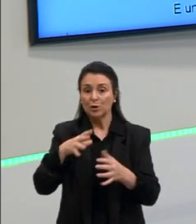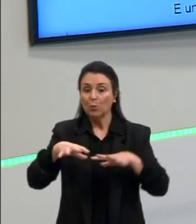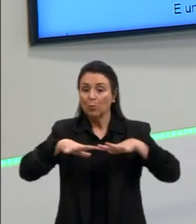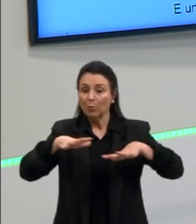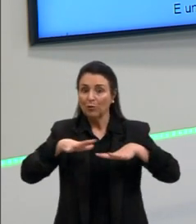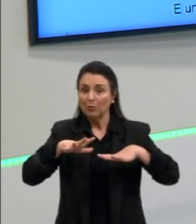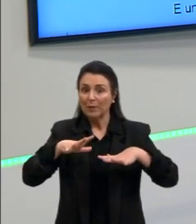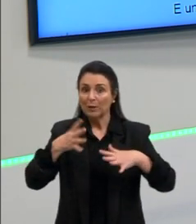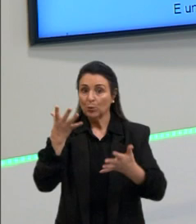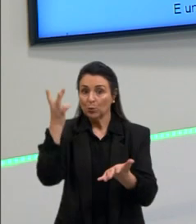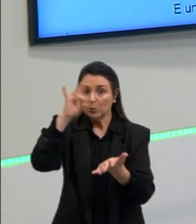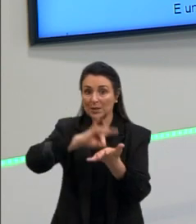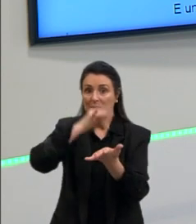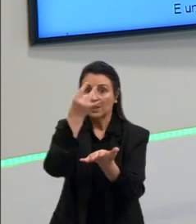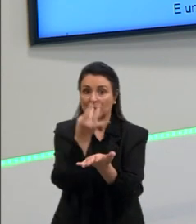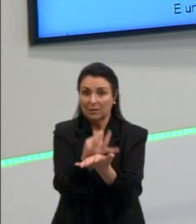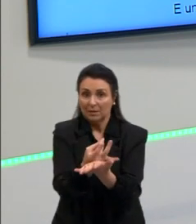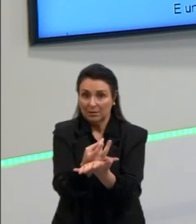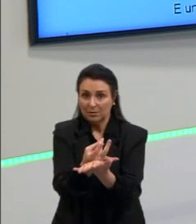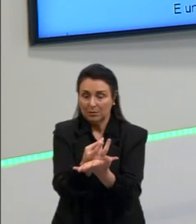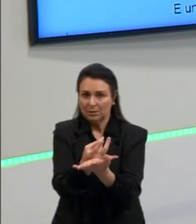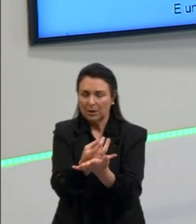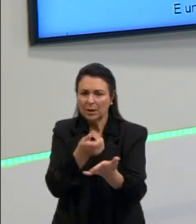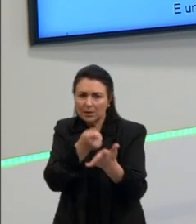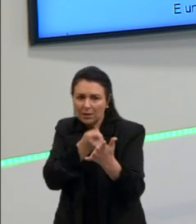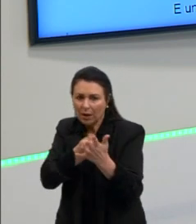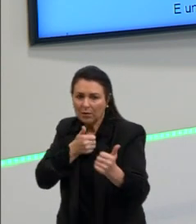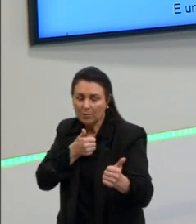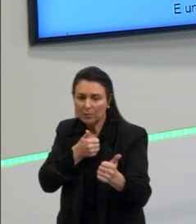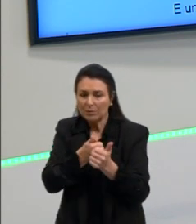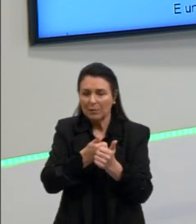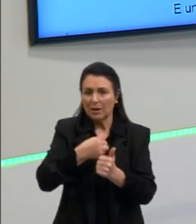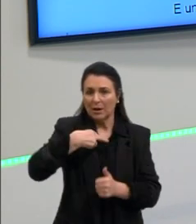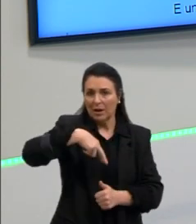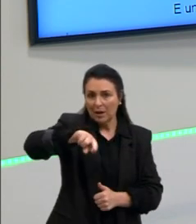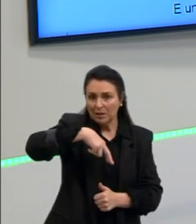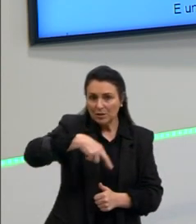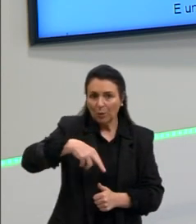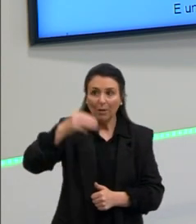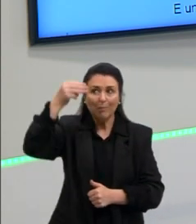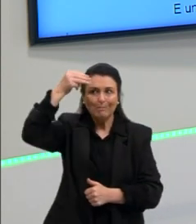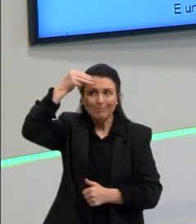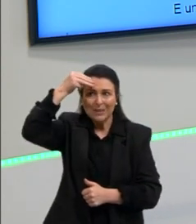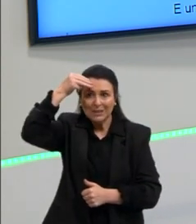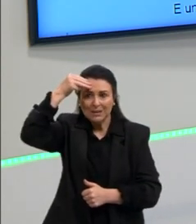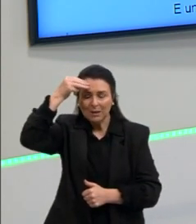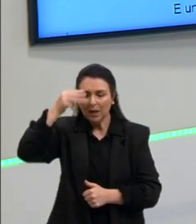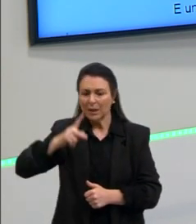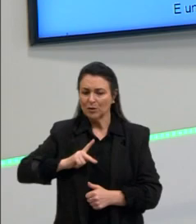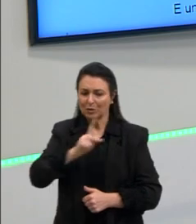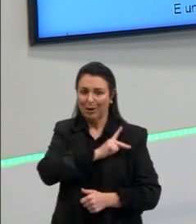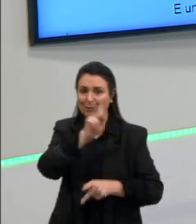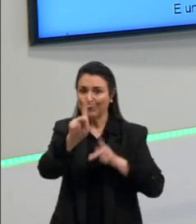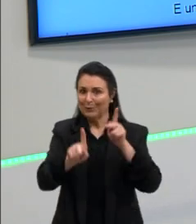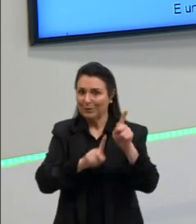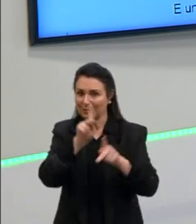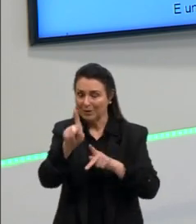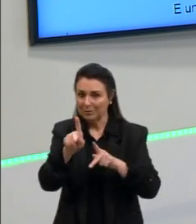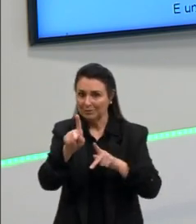que eram movimentos que tentavam aproximar essa religião da mentalidade popular e não da mentalidade